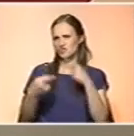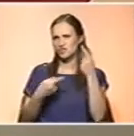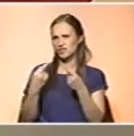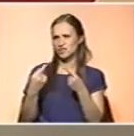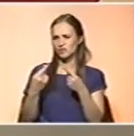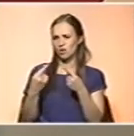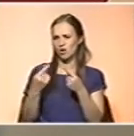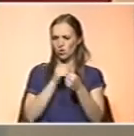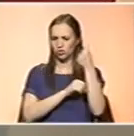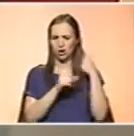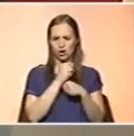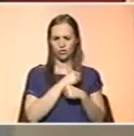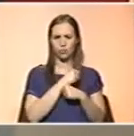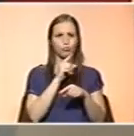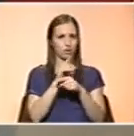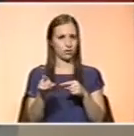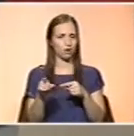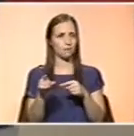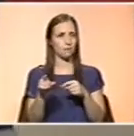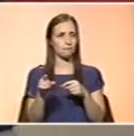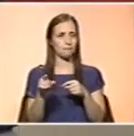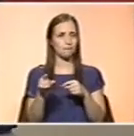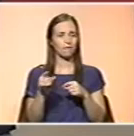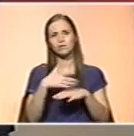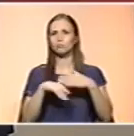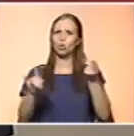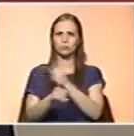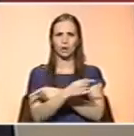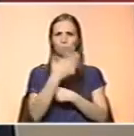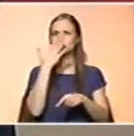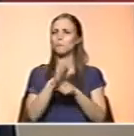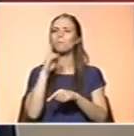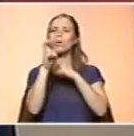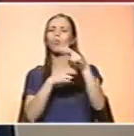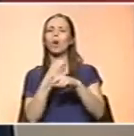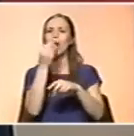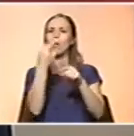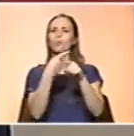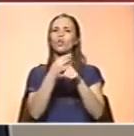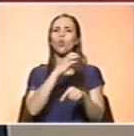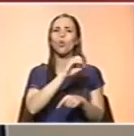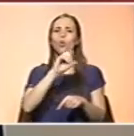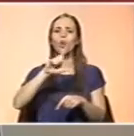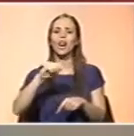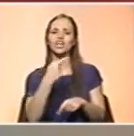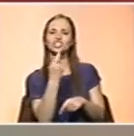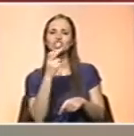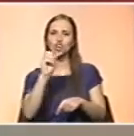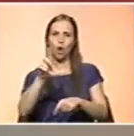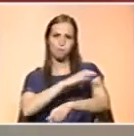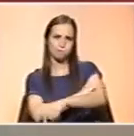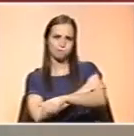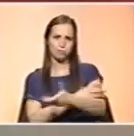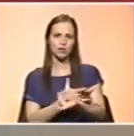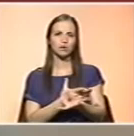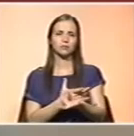inverso, que é procurar alimentos para, por exemplo, para o colesterol. Para quem tem colesterol. Para os nossos excessos,